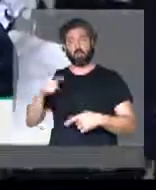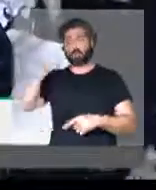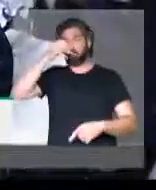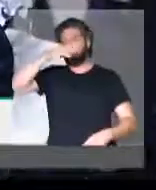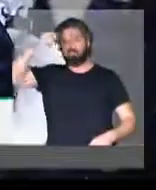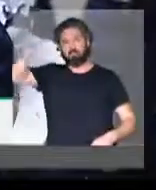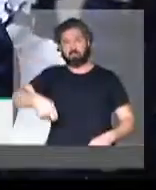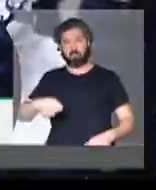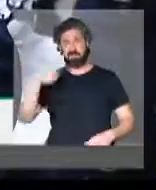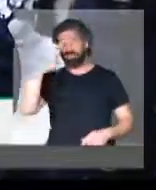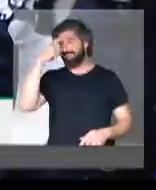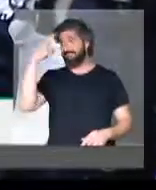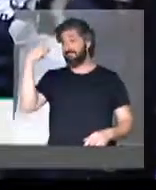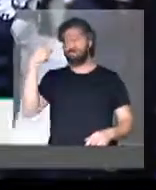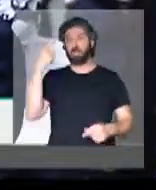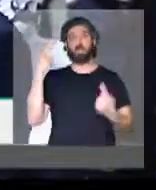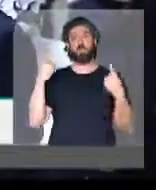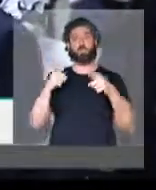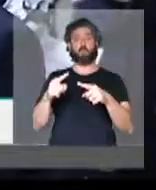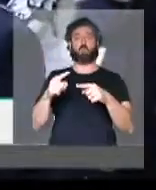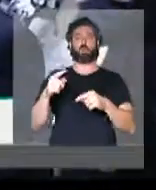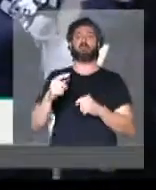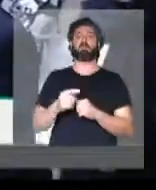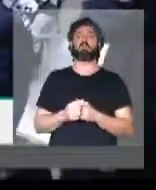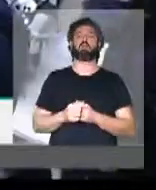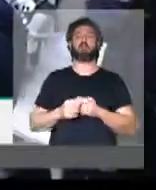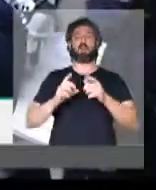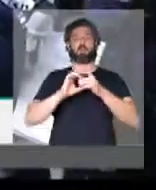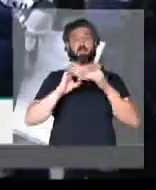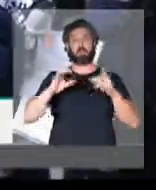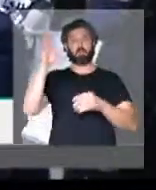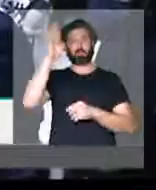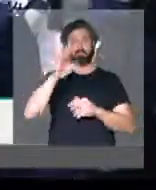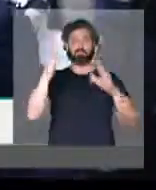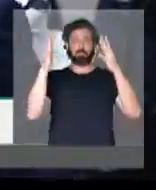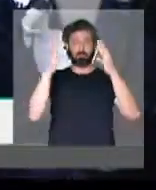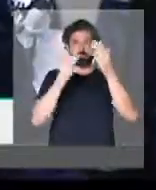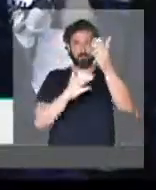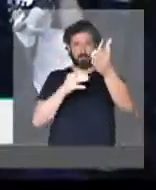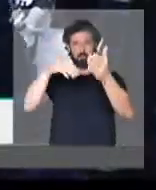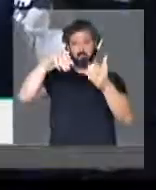arbitrariedade essa violência cometida contra as franquias democráticas Parabéns, presidente Rodrigo Maia